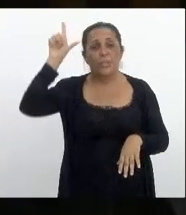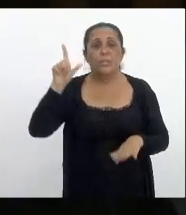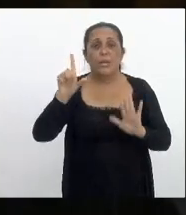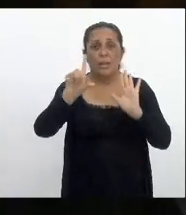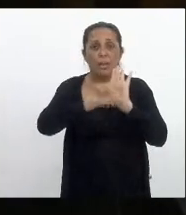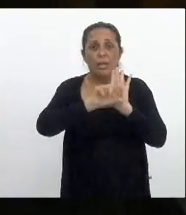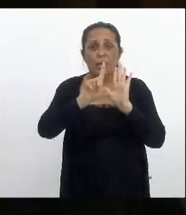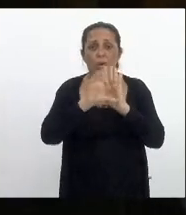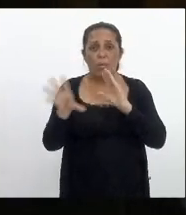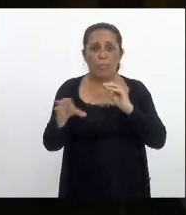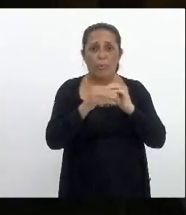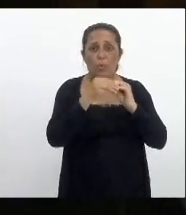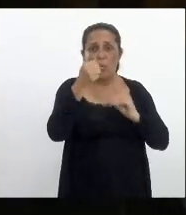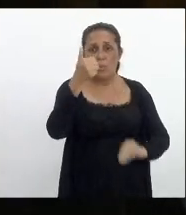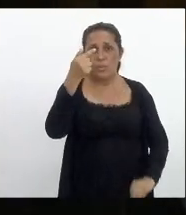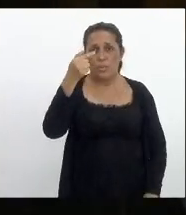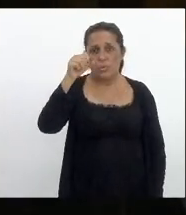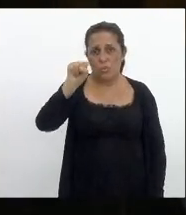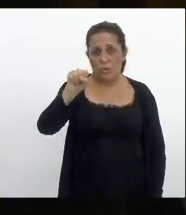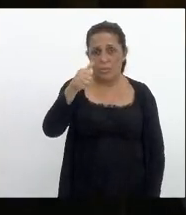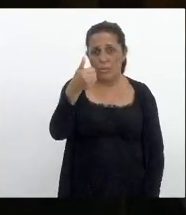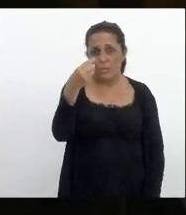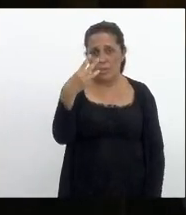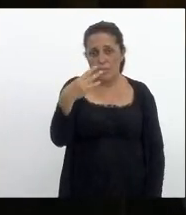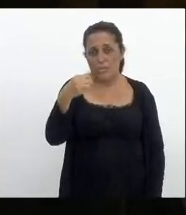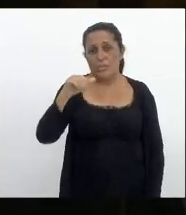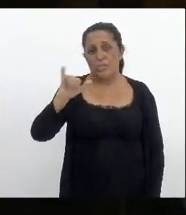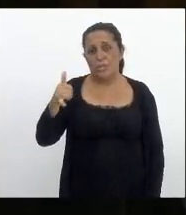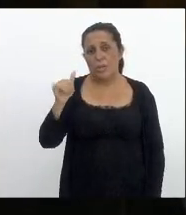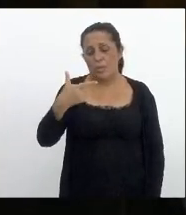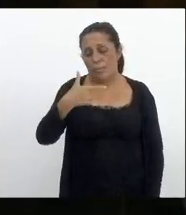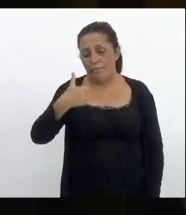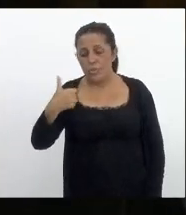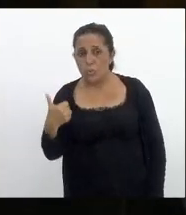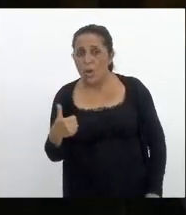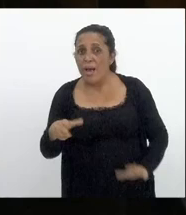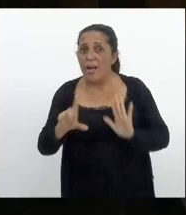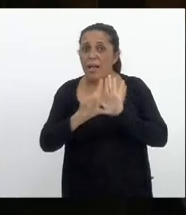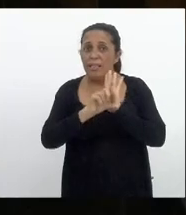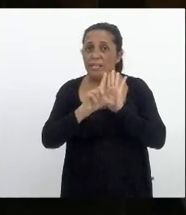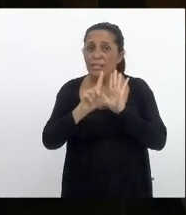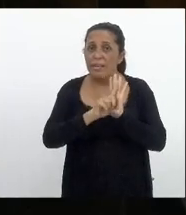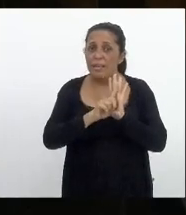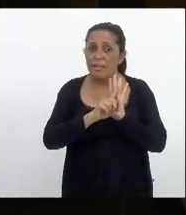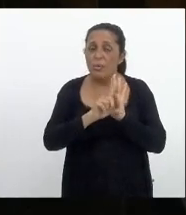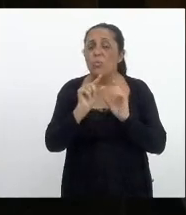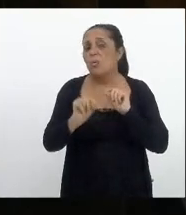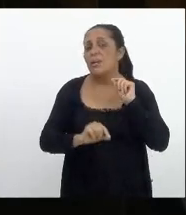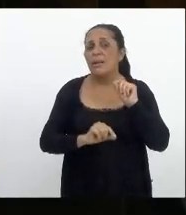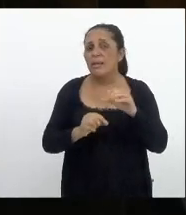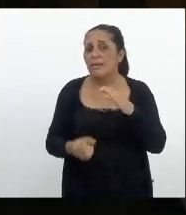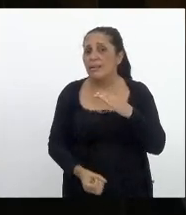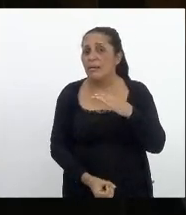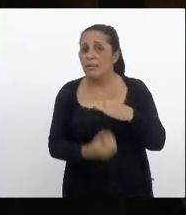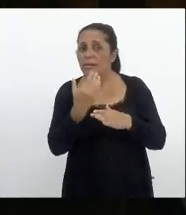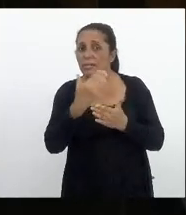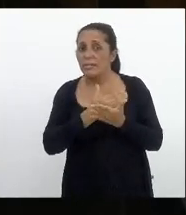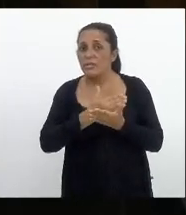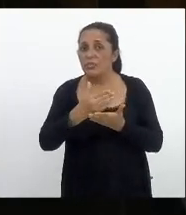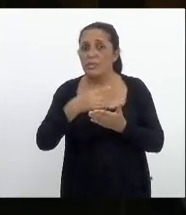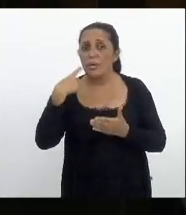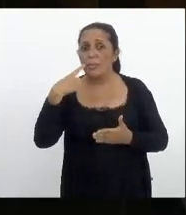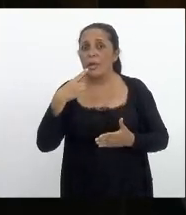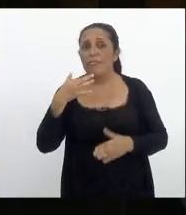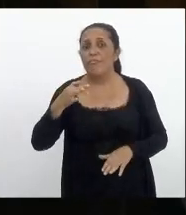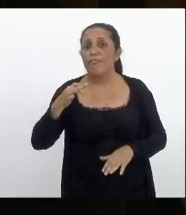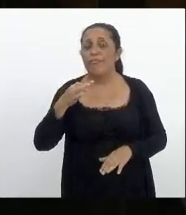178 de 13 de janeiro de 2021 essa lei ela é fruto de uma iniciativa do deputado